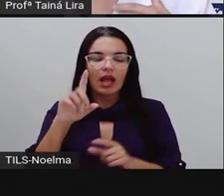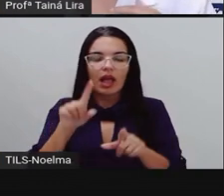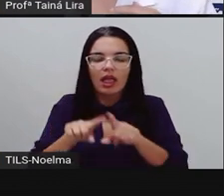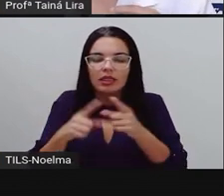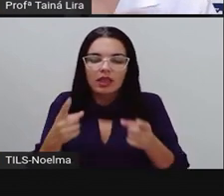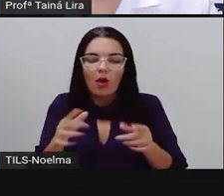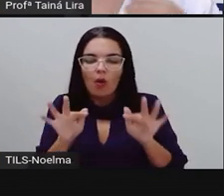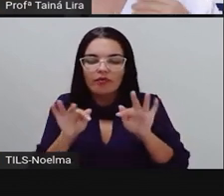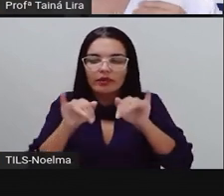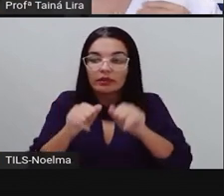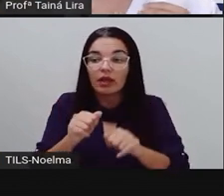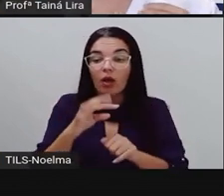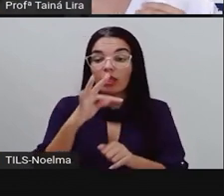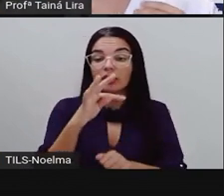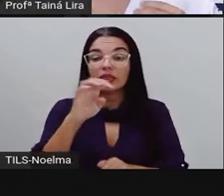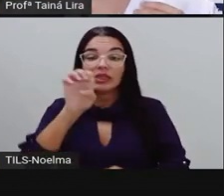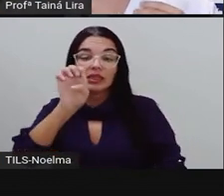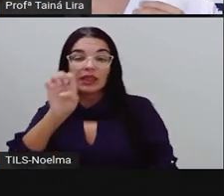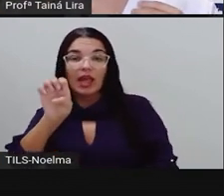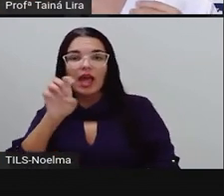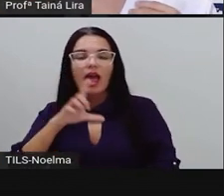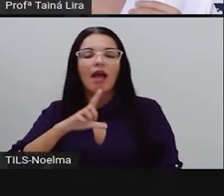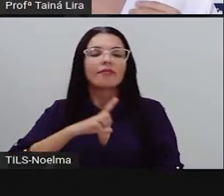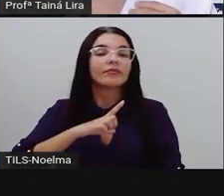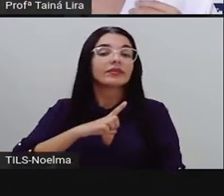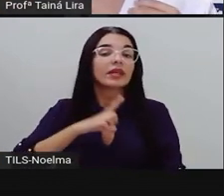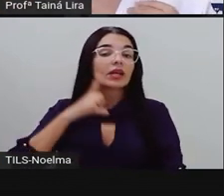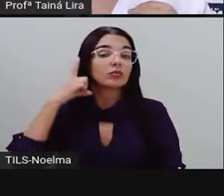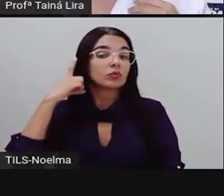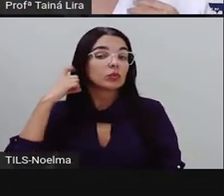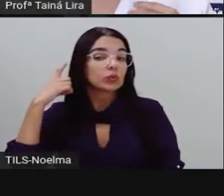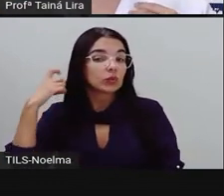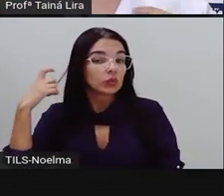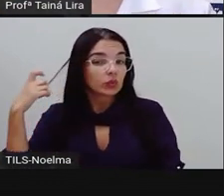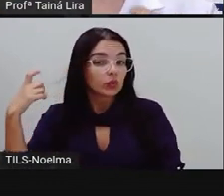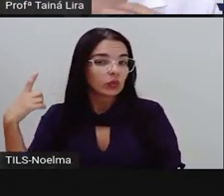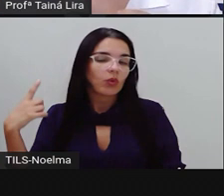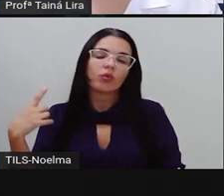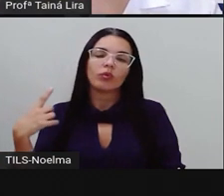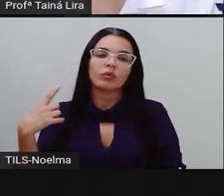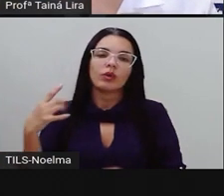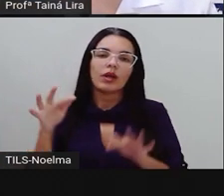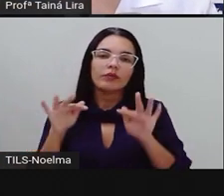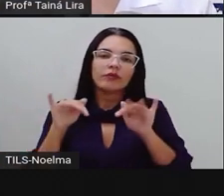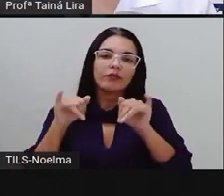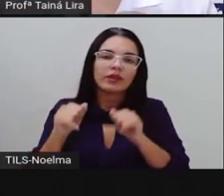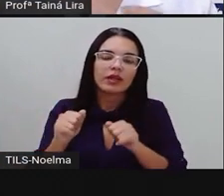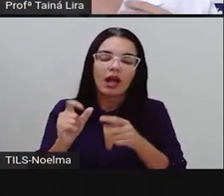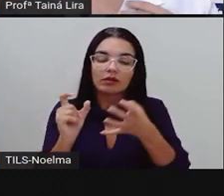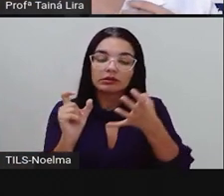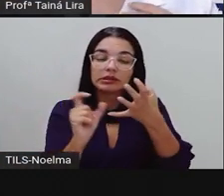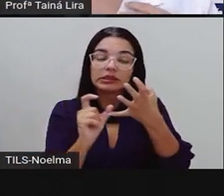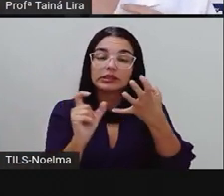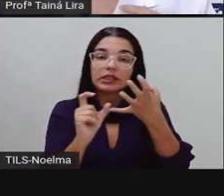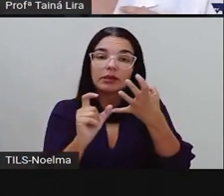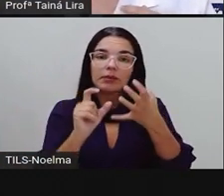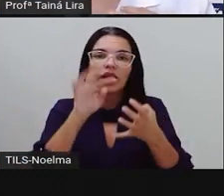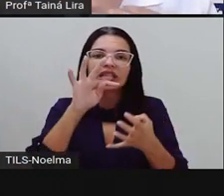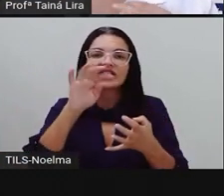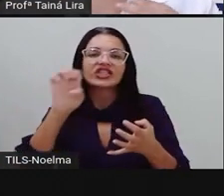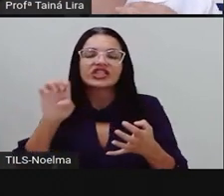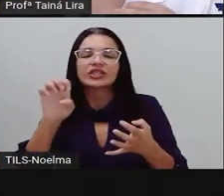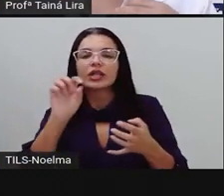Abacate. Então, a gente tem aí a palavra abacate, que na última sílaba, né, esse Ti,